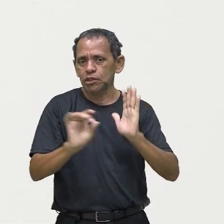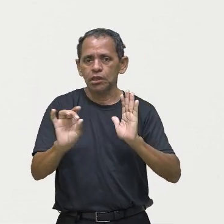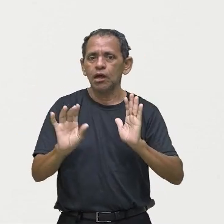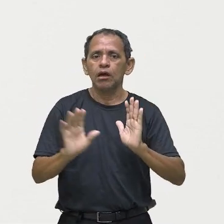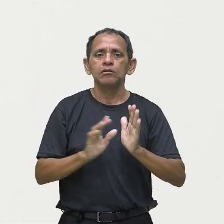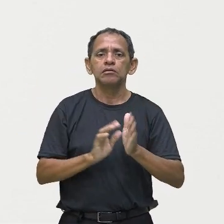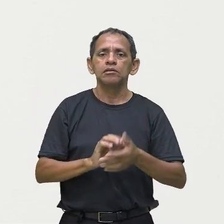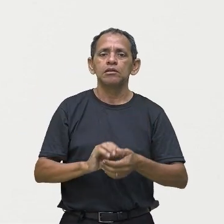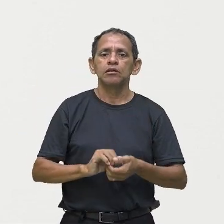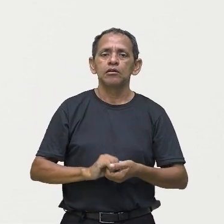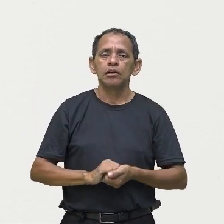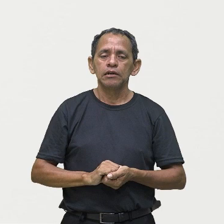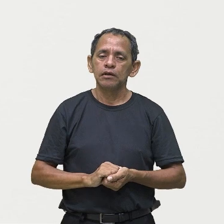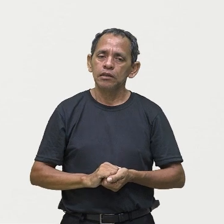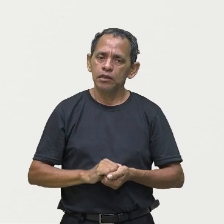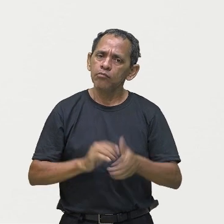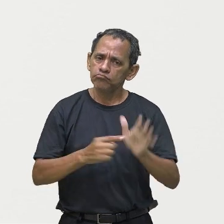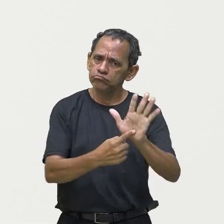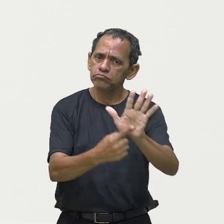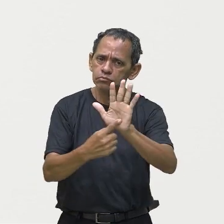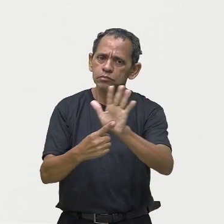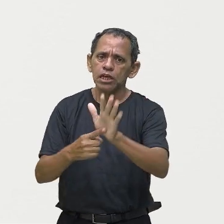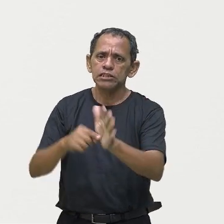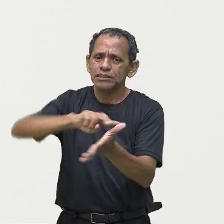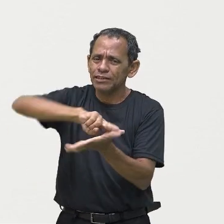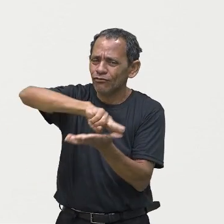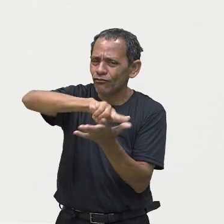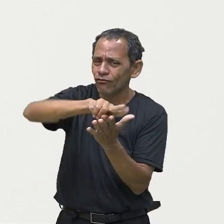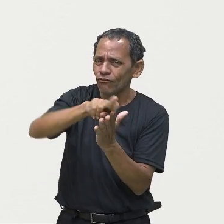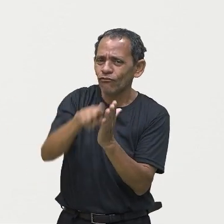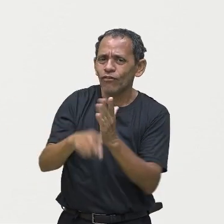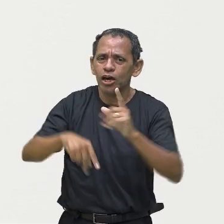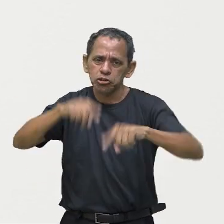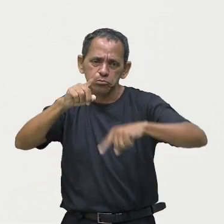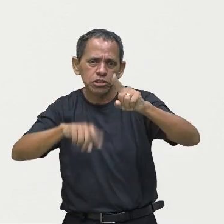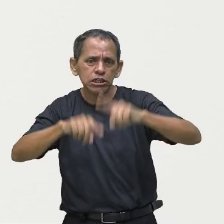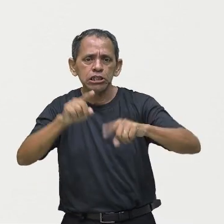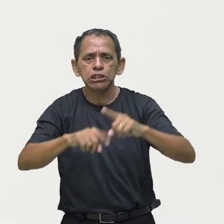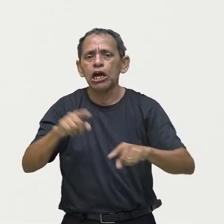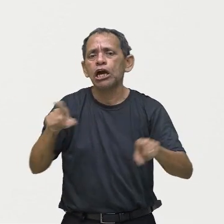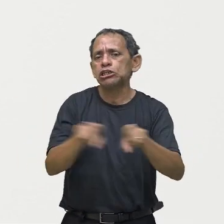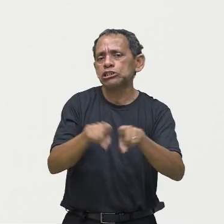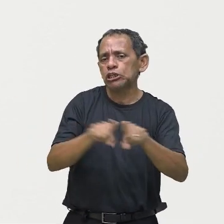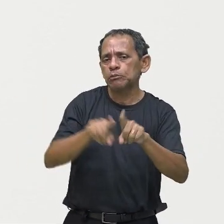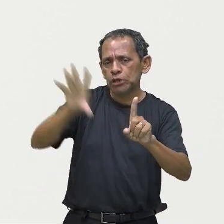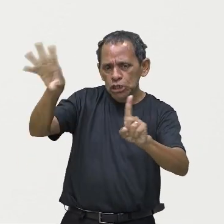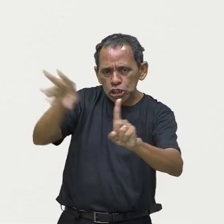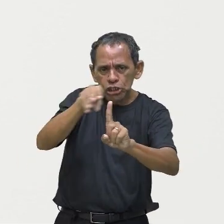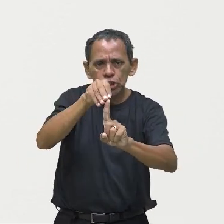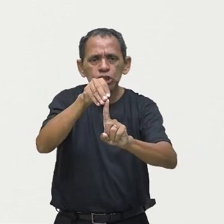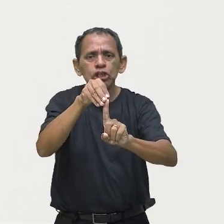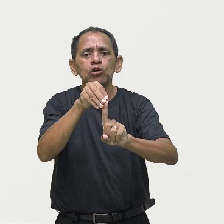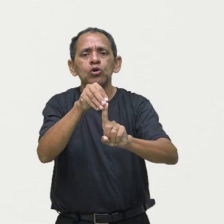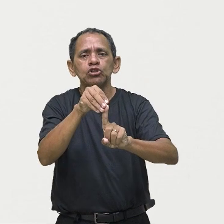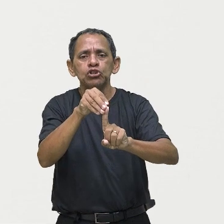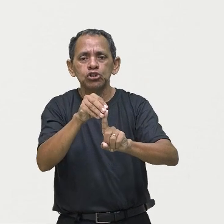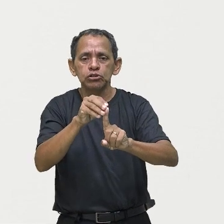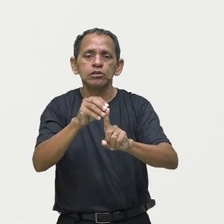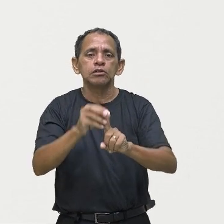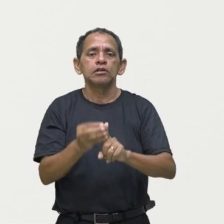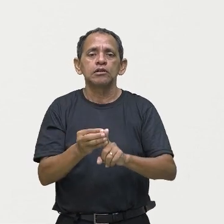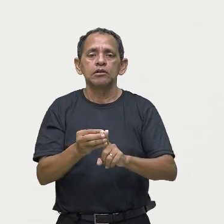outros elementos, como os ícones ou algumas ilustrações, quadros, pode ser uma